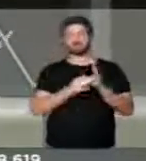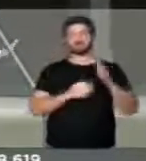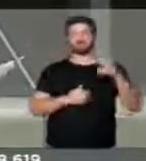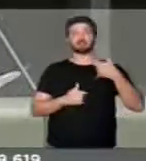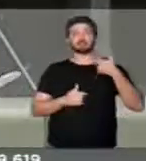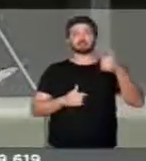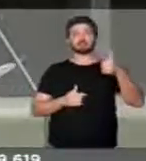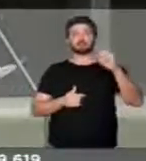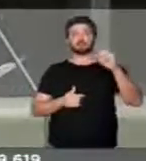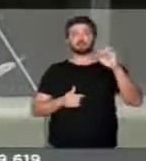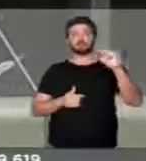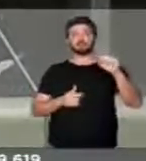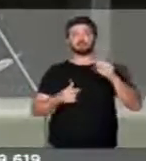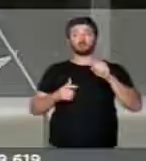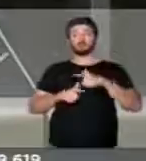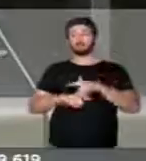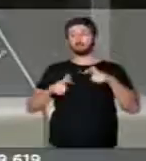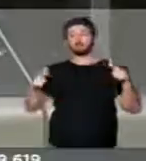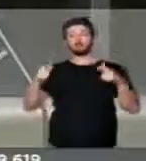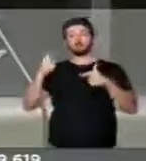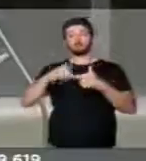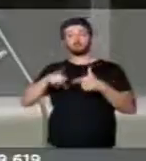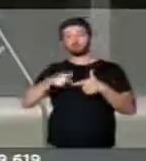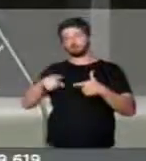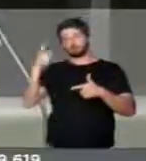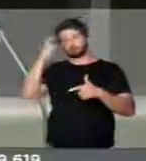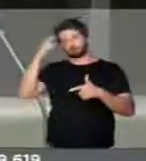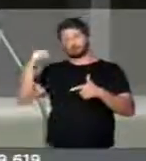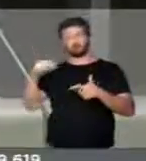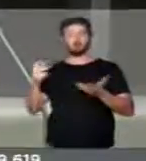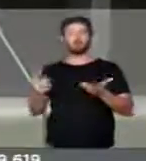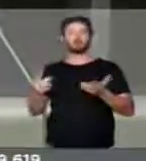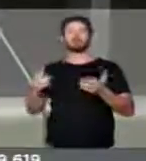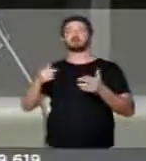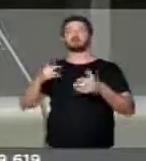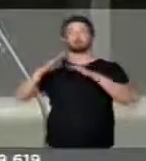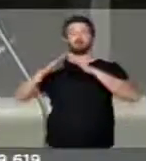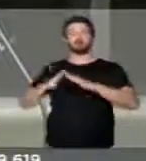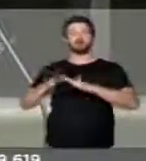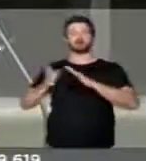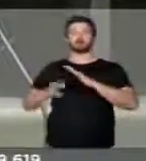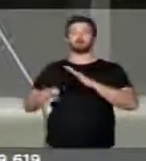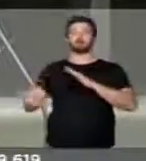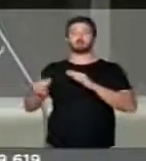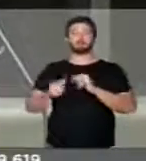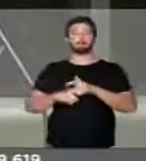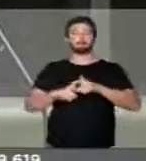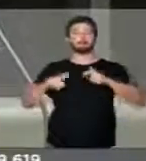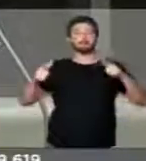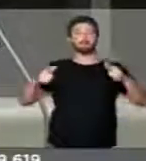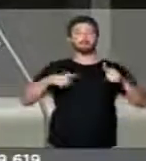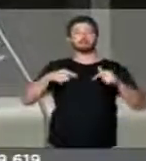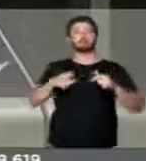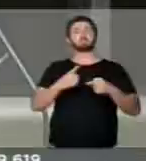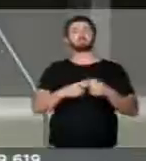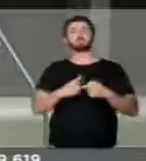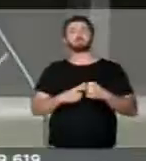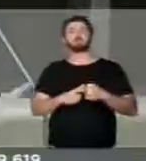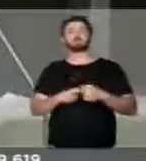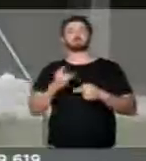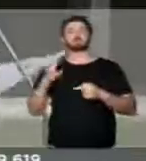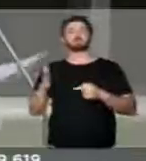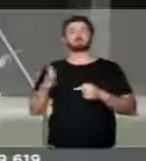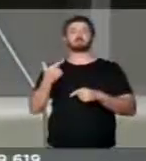têm transtorno mental e ficam na casa permanentemente. A maioria está lá há